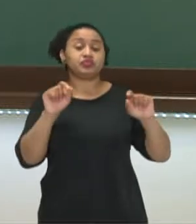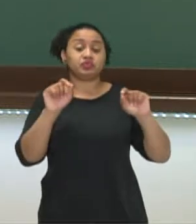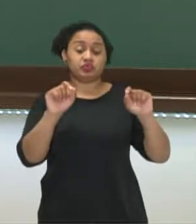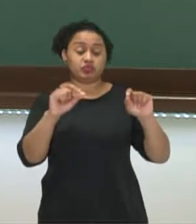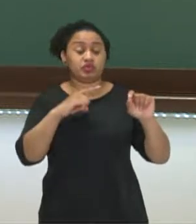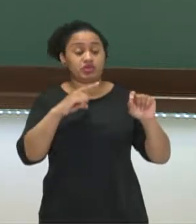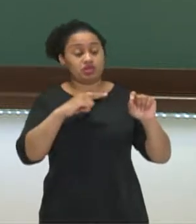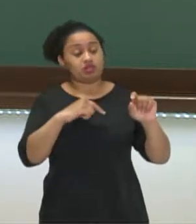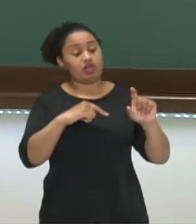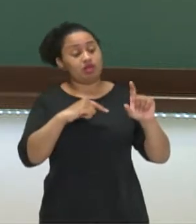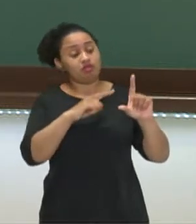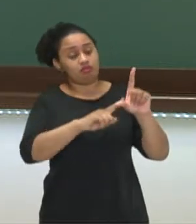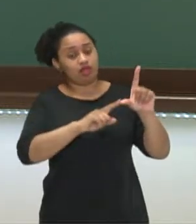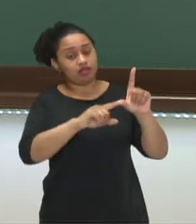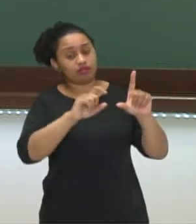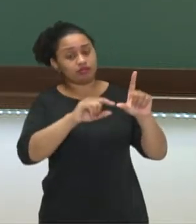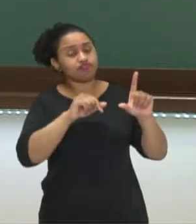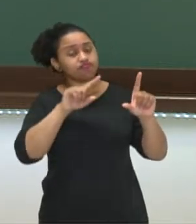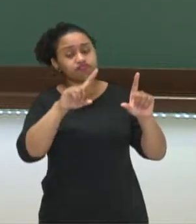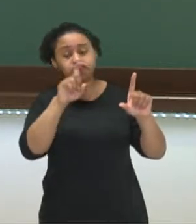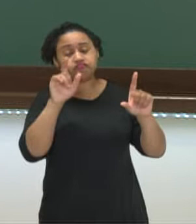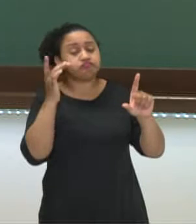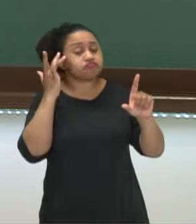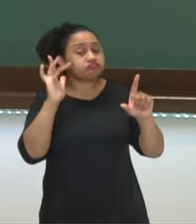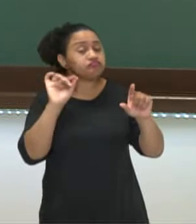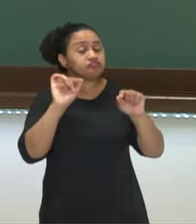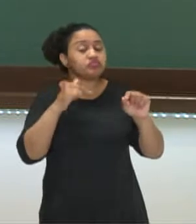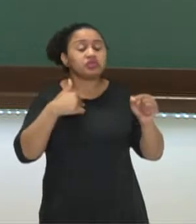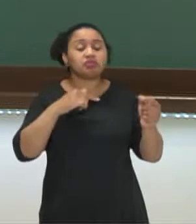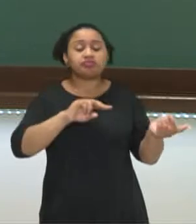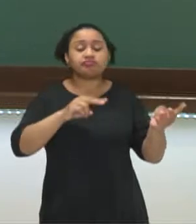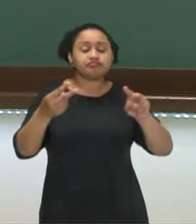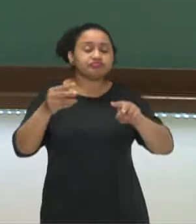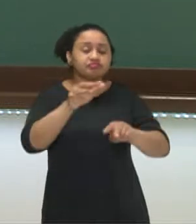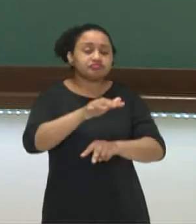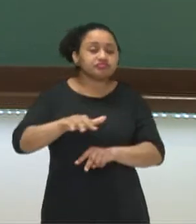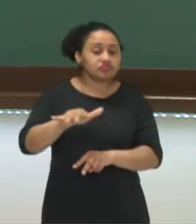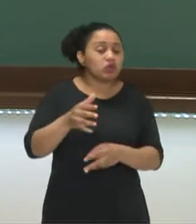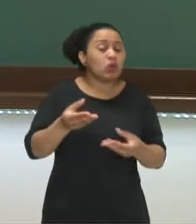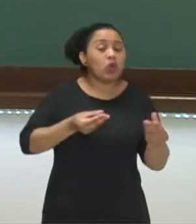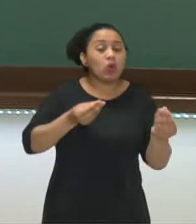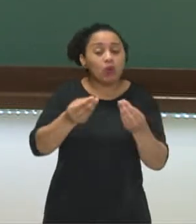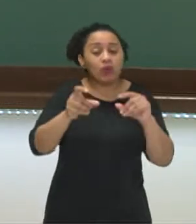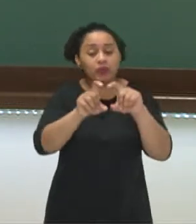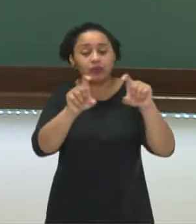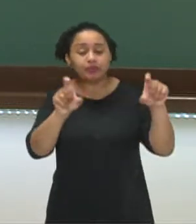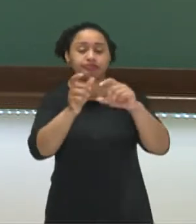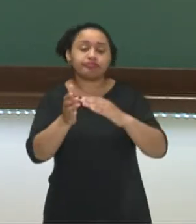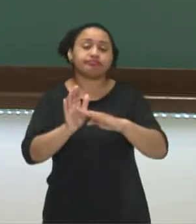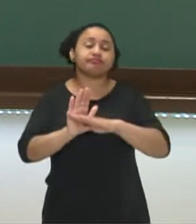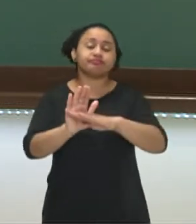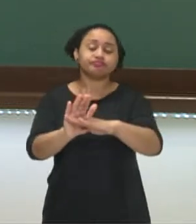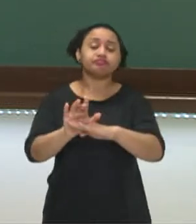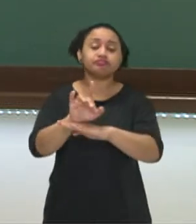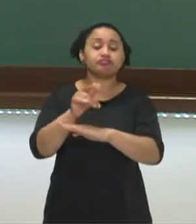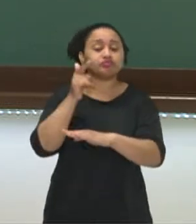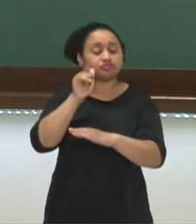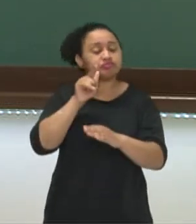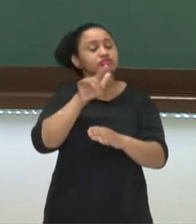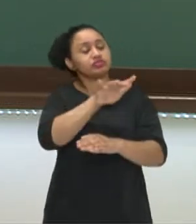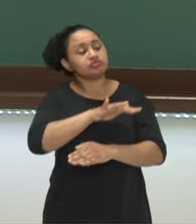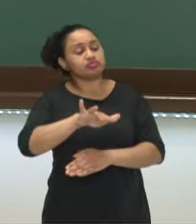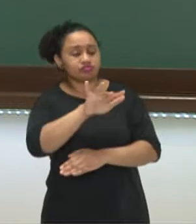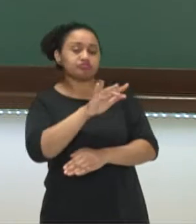de uma incógnita na tradução de situações-problema. Como que a equação ajuda você a traduzir